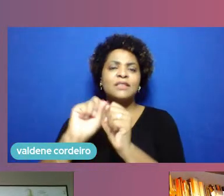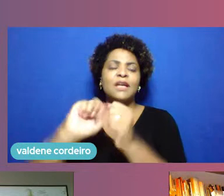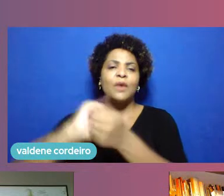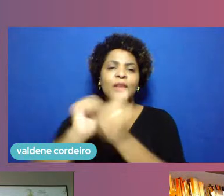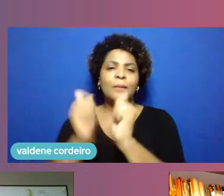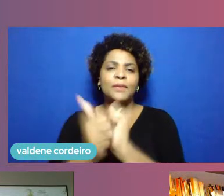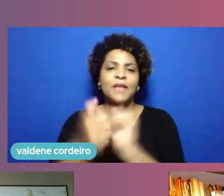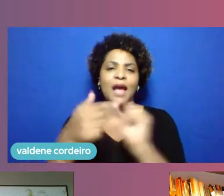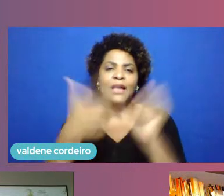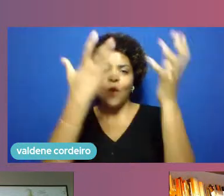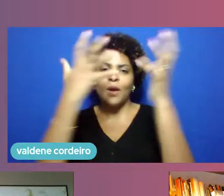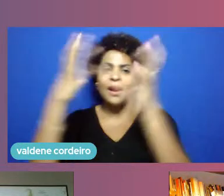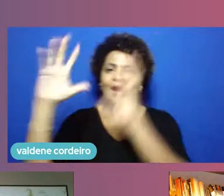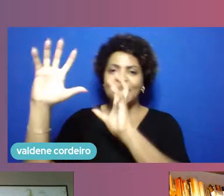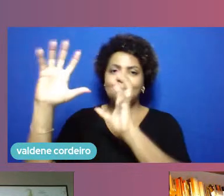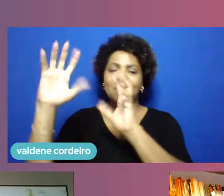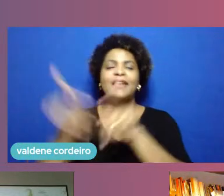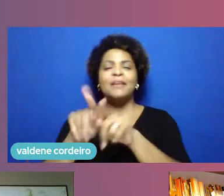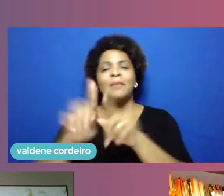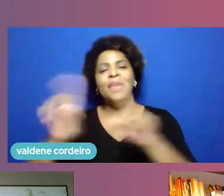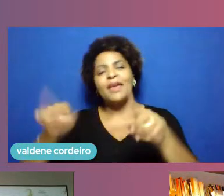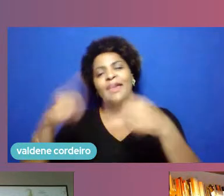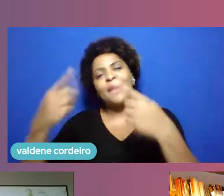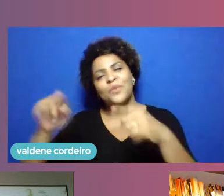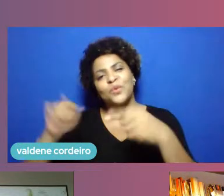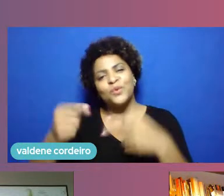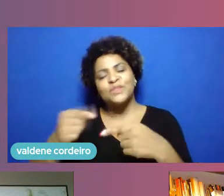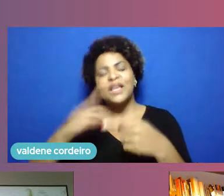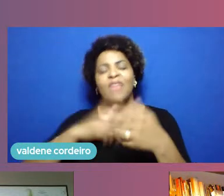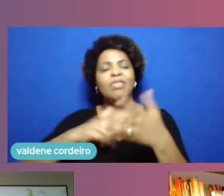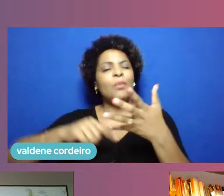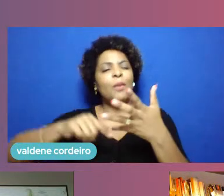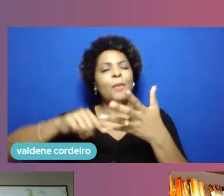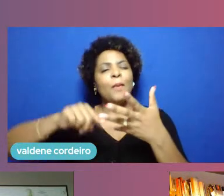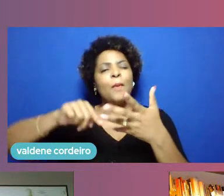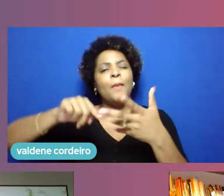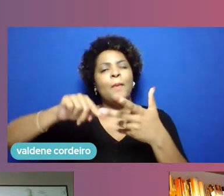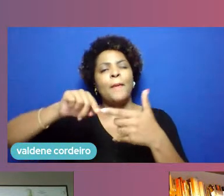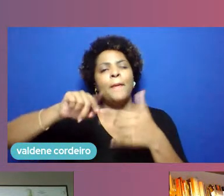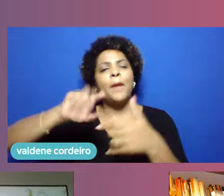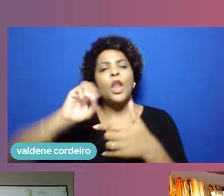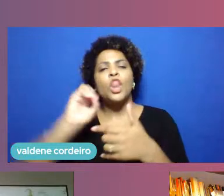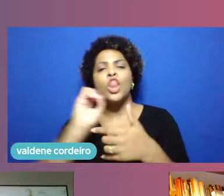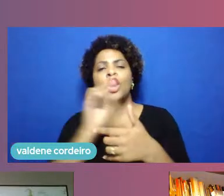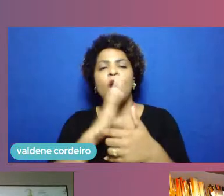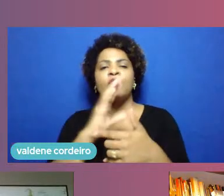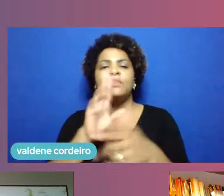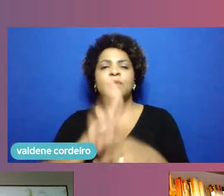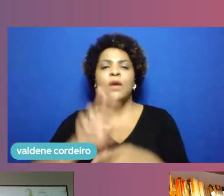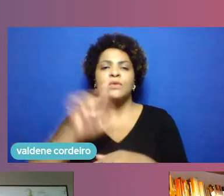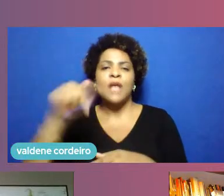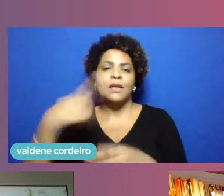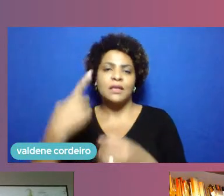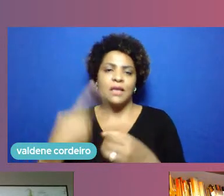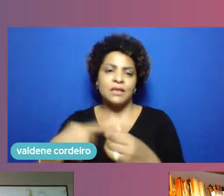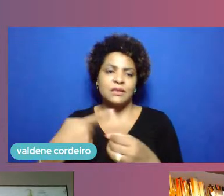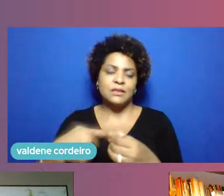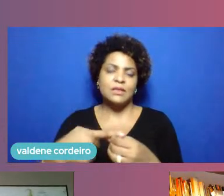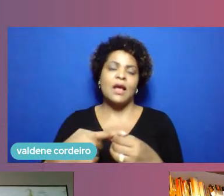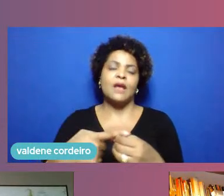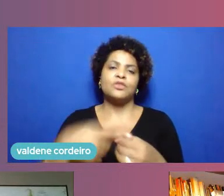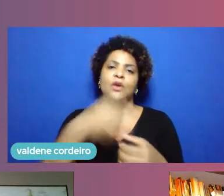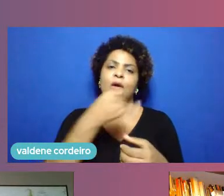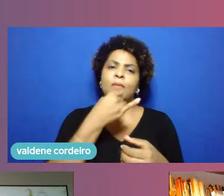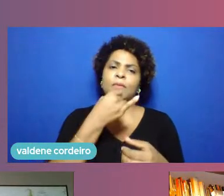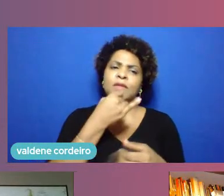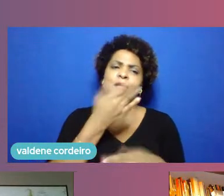E, a partir daí, a gente vai ter uma série de ferramentas novas para a gente também utilizar aqui na cidade, incluindo a encomenda tecnológica, o apoio